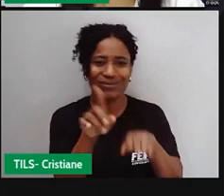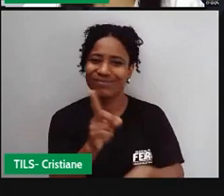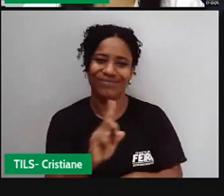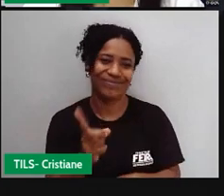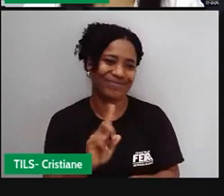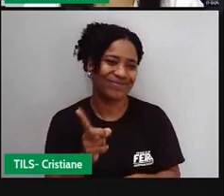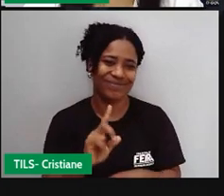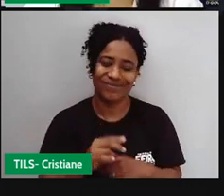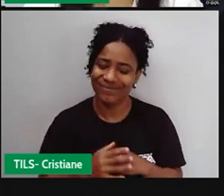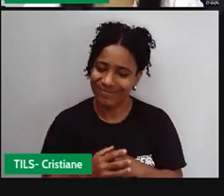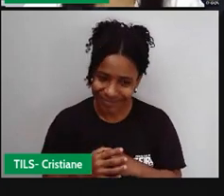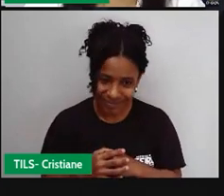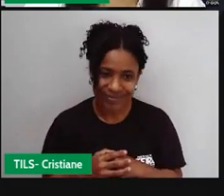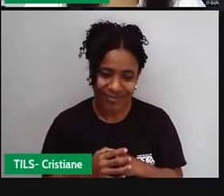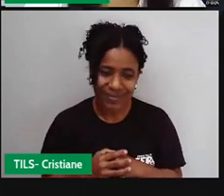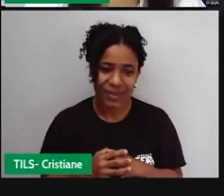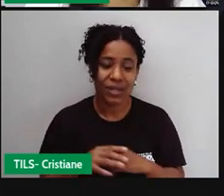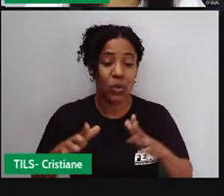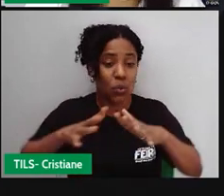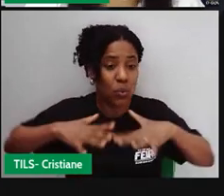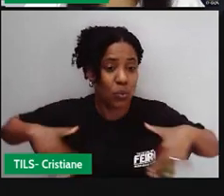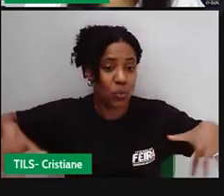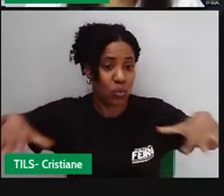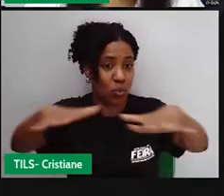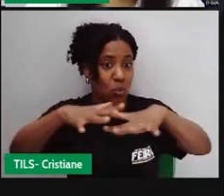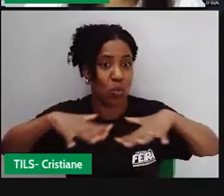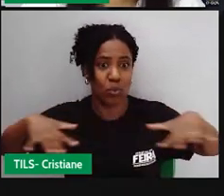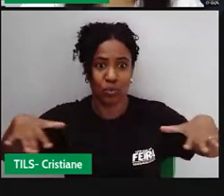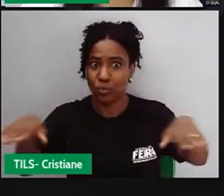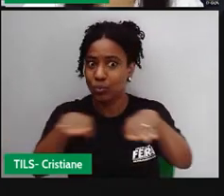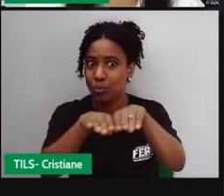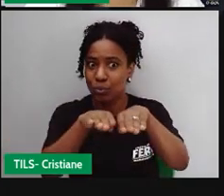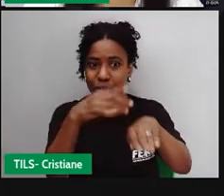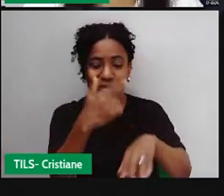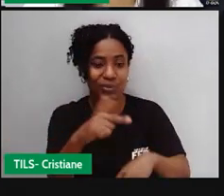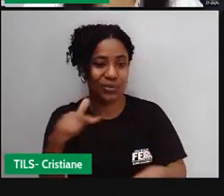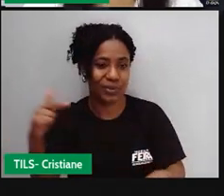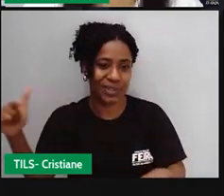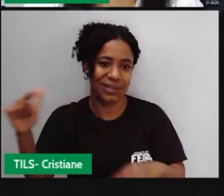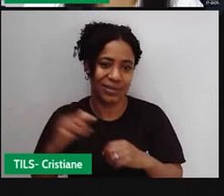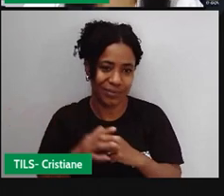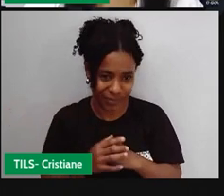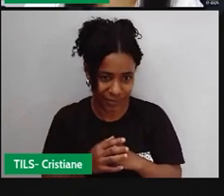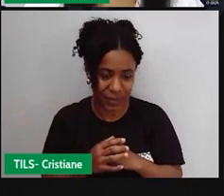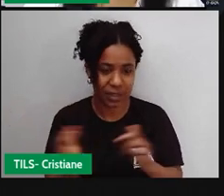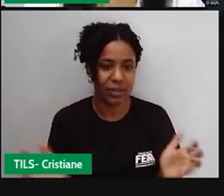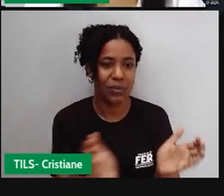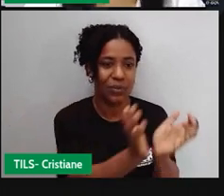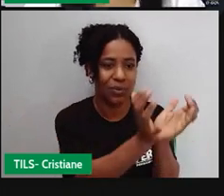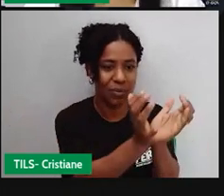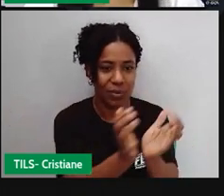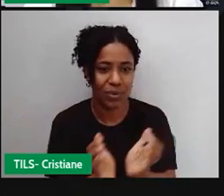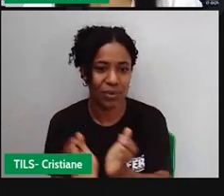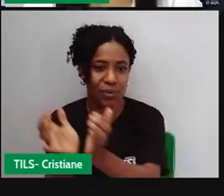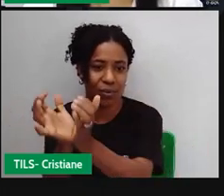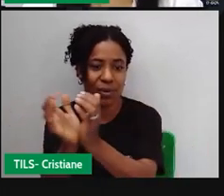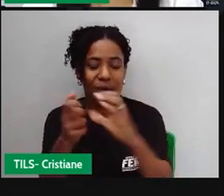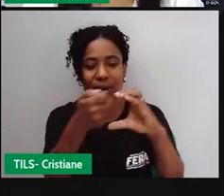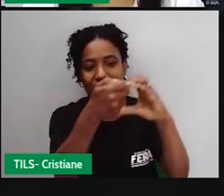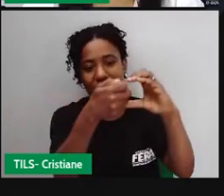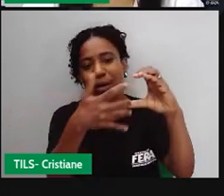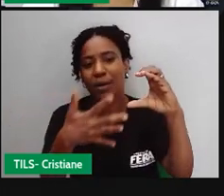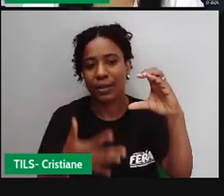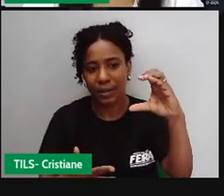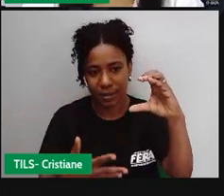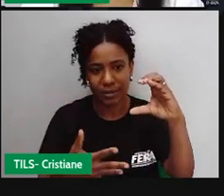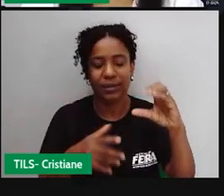escravizado no Brasil, que eram todos iguais. Eles pertenciam aí a grupos com características diferentes.